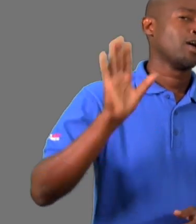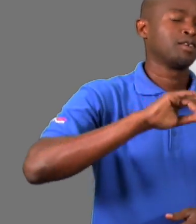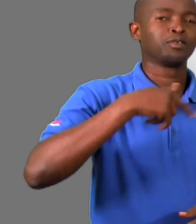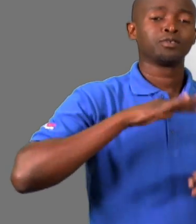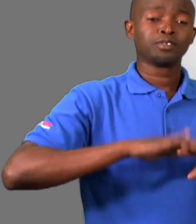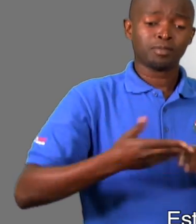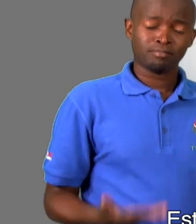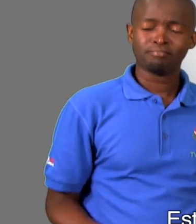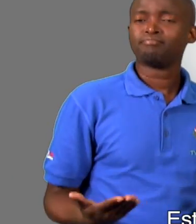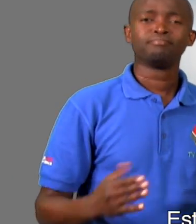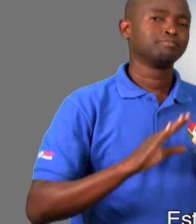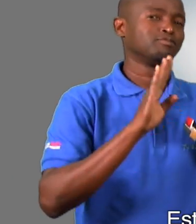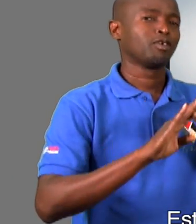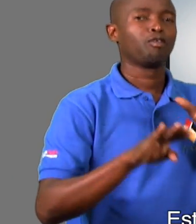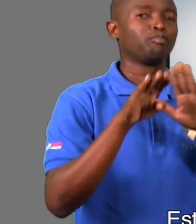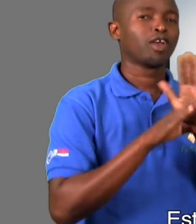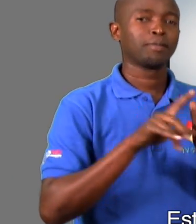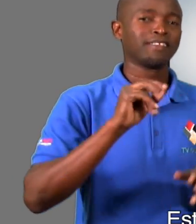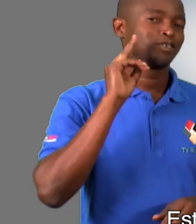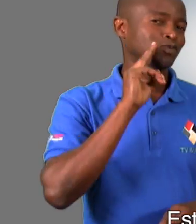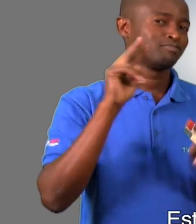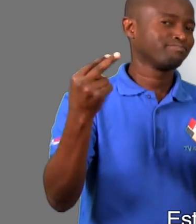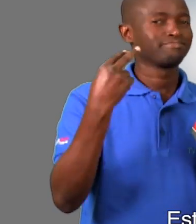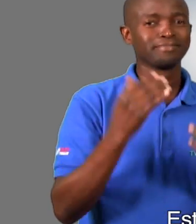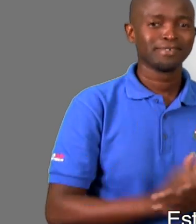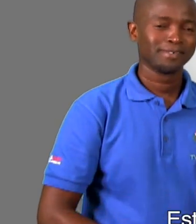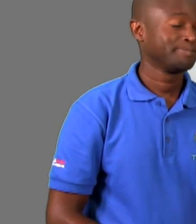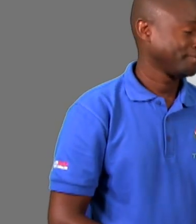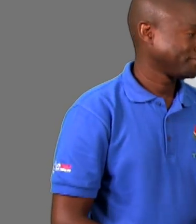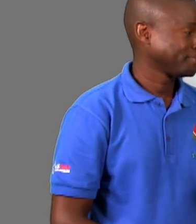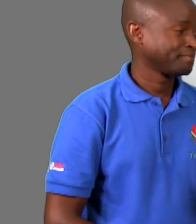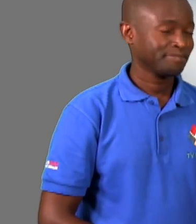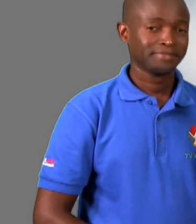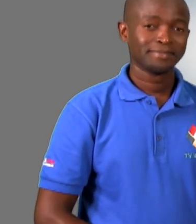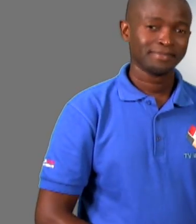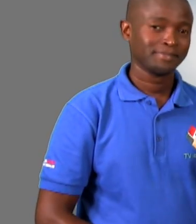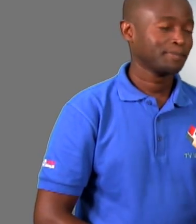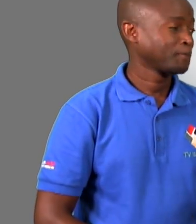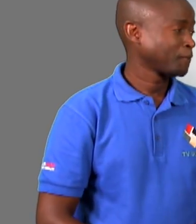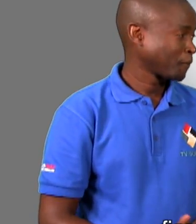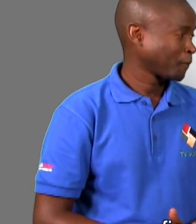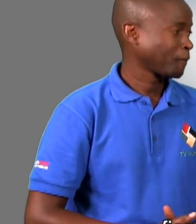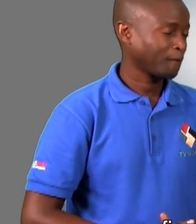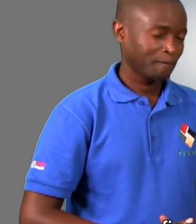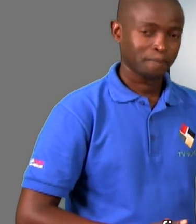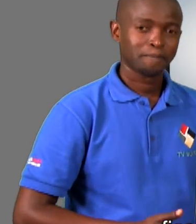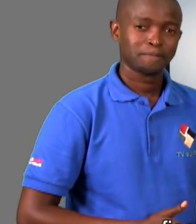Olá, estamos no segundo bloco do nosso programa. Olá, no primeiro bloco